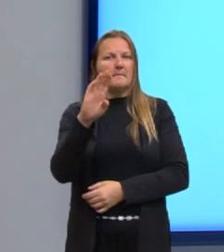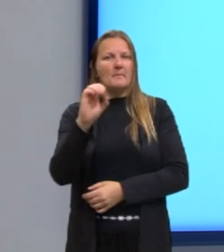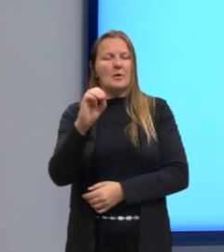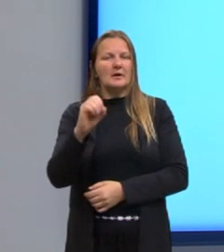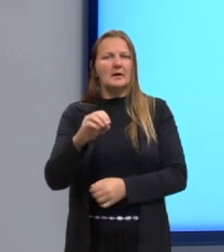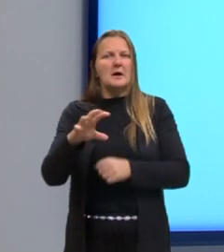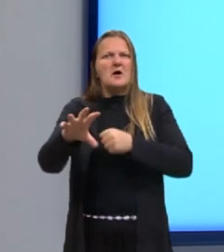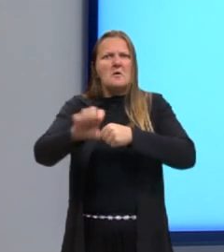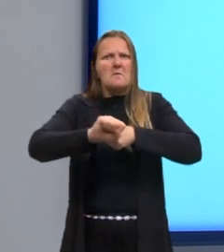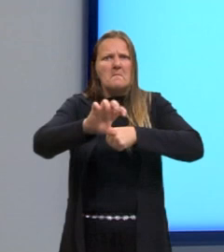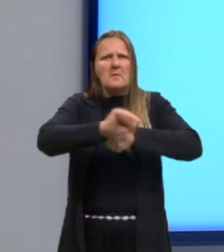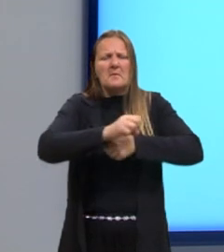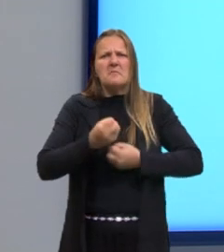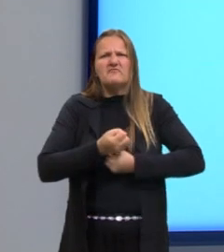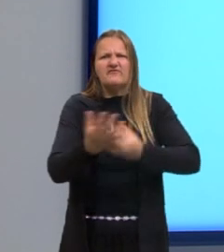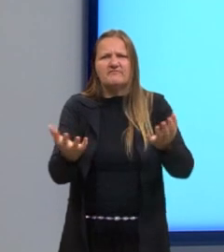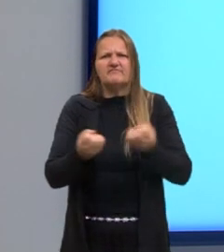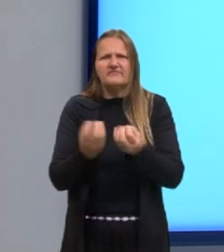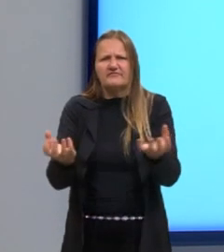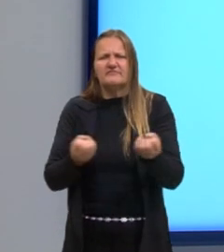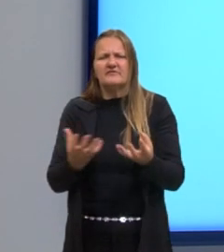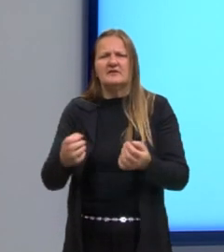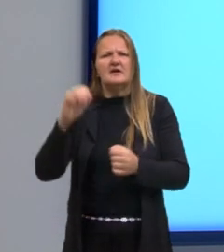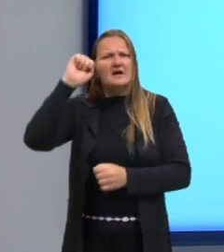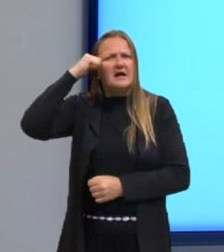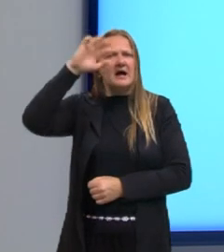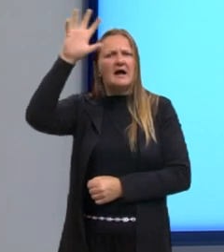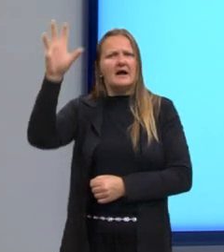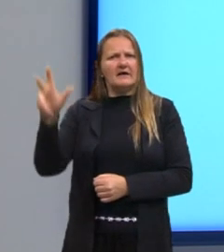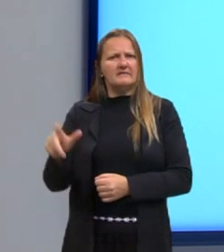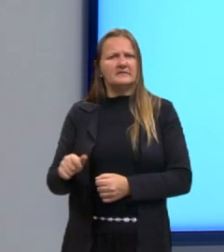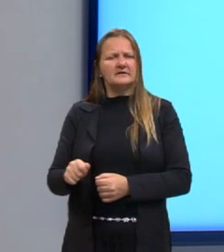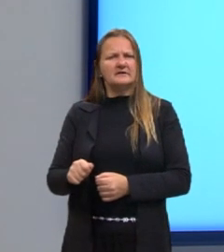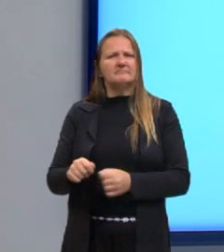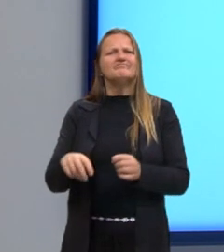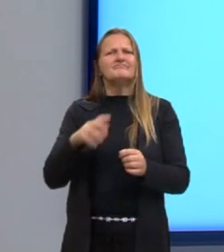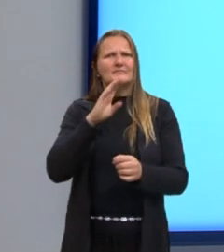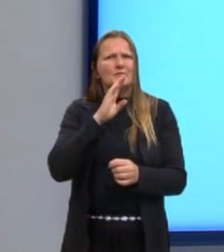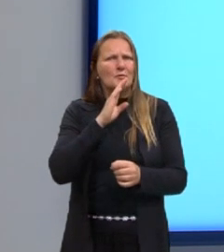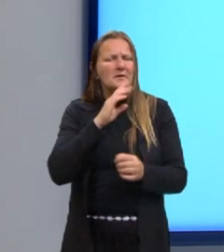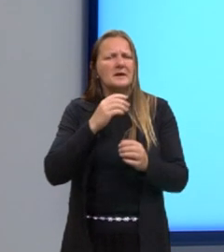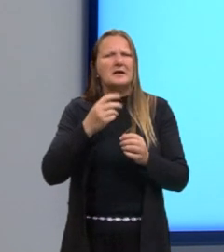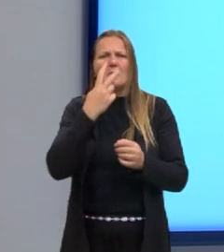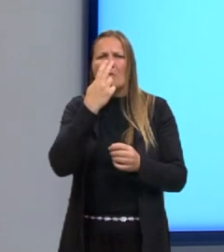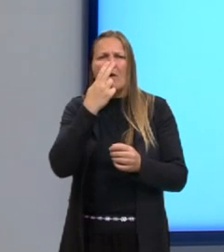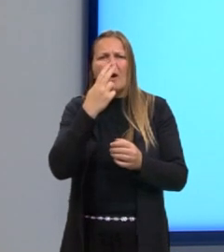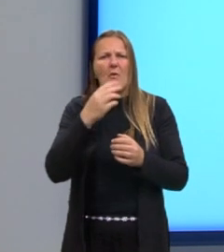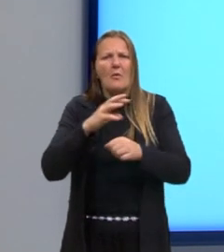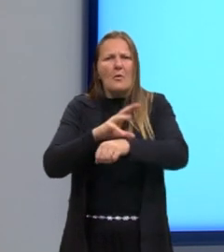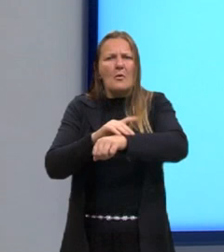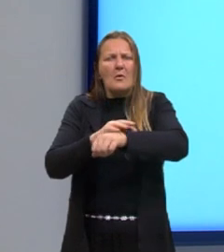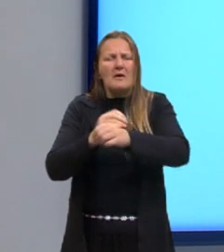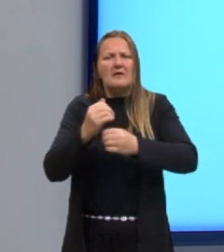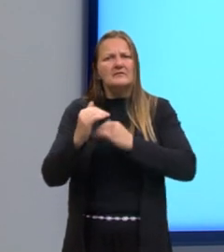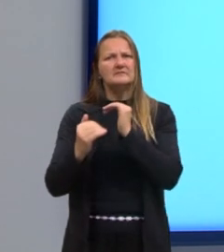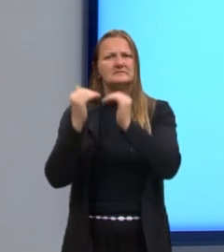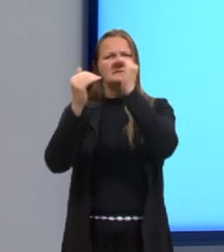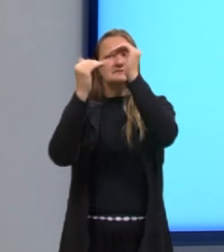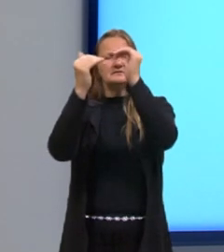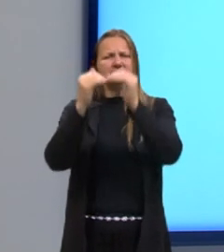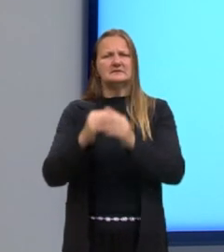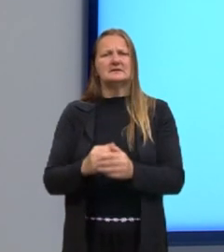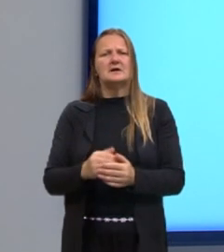surtos epidêmicos concentram-se no continente africano, reconhecido como o berço da origem evolutiva dos seres